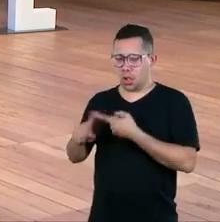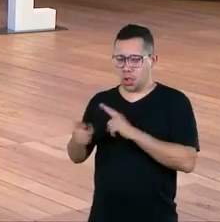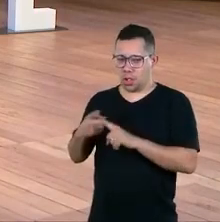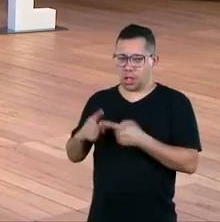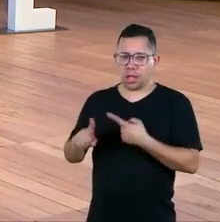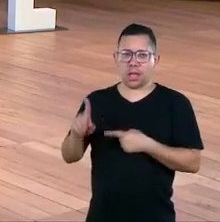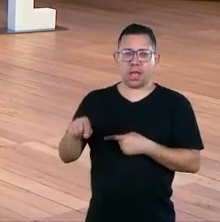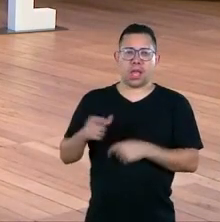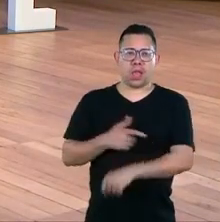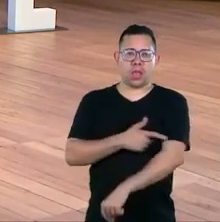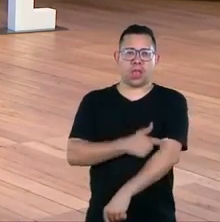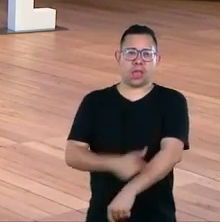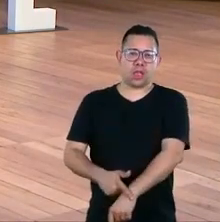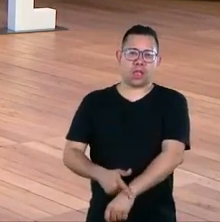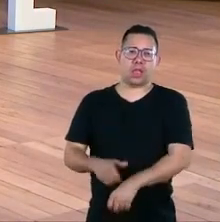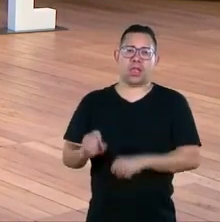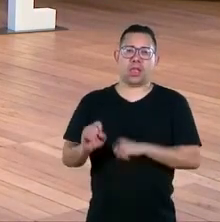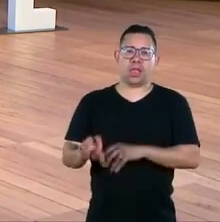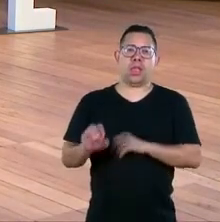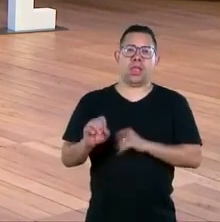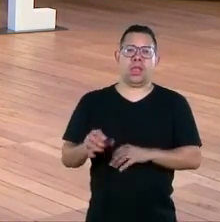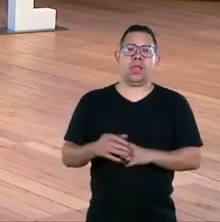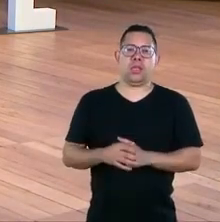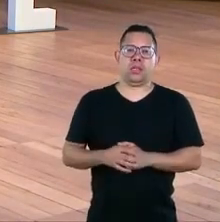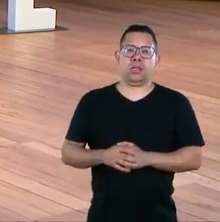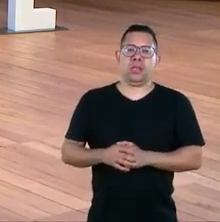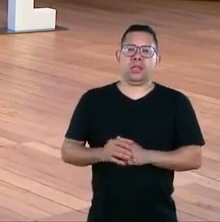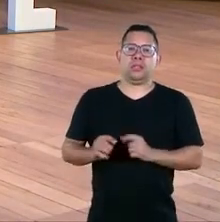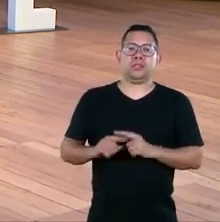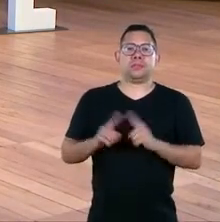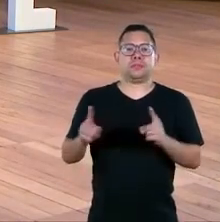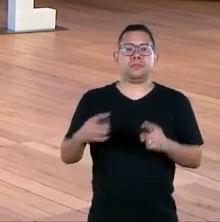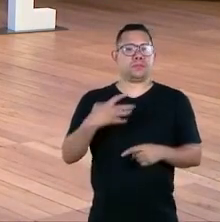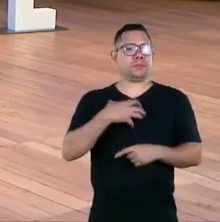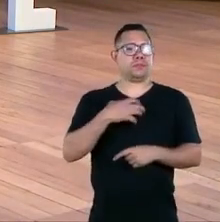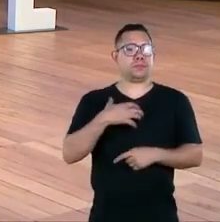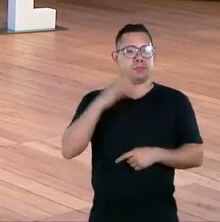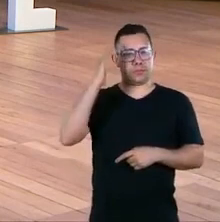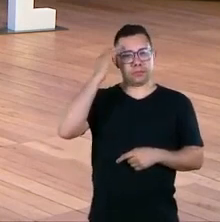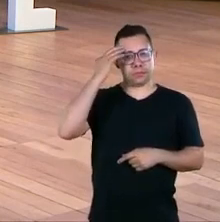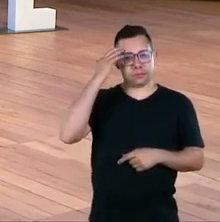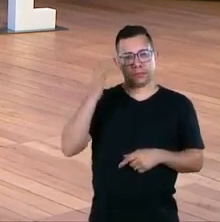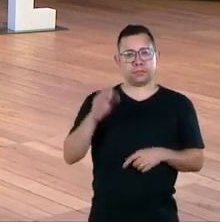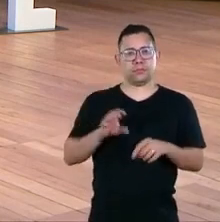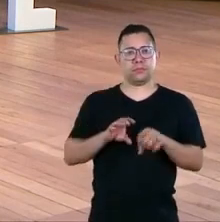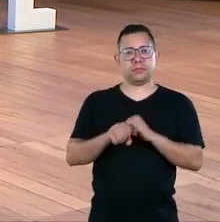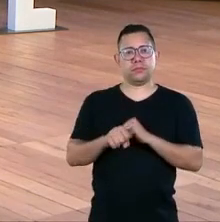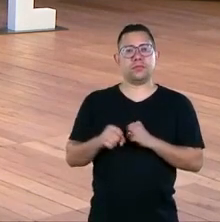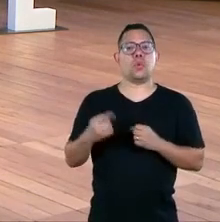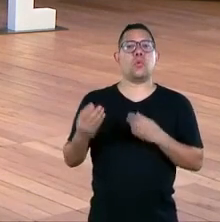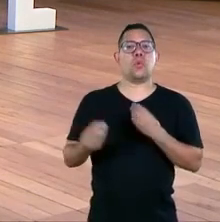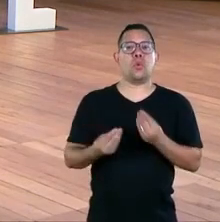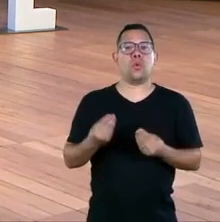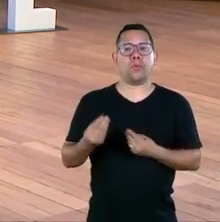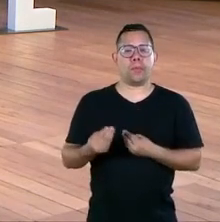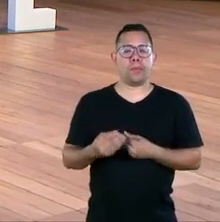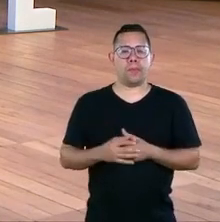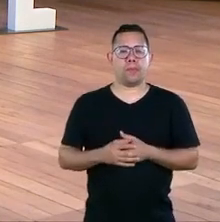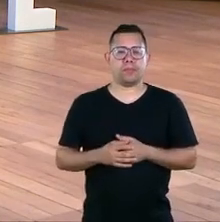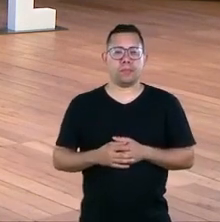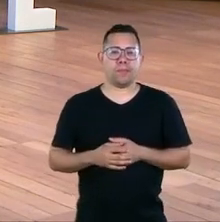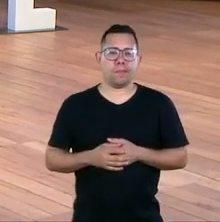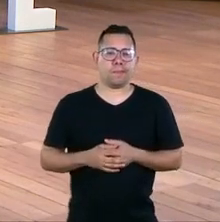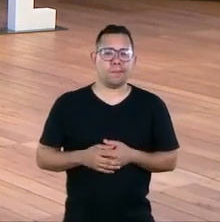de educação de entender como se funciona de formação de educação de noção cultural